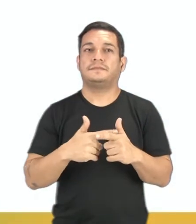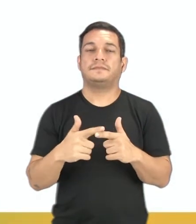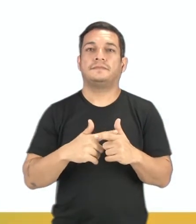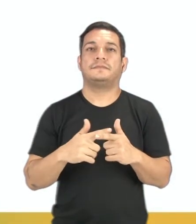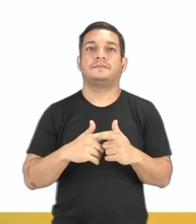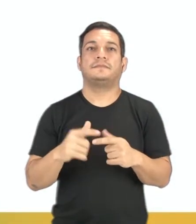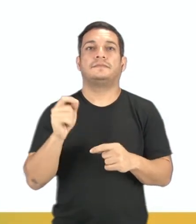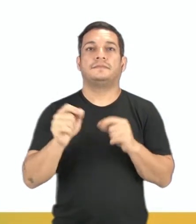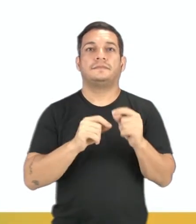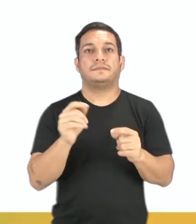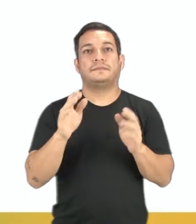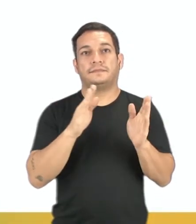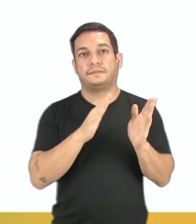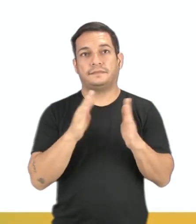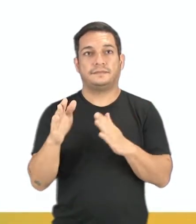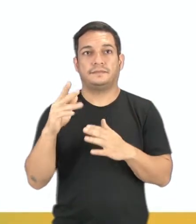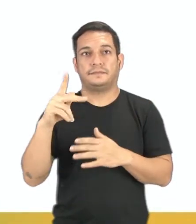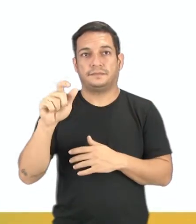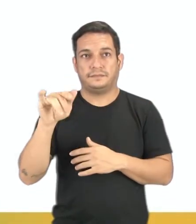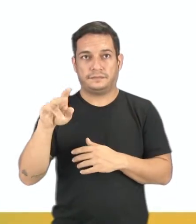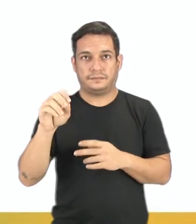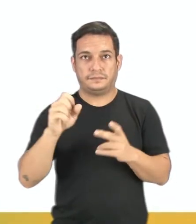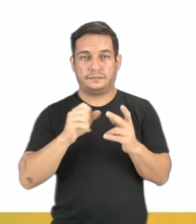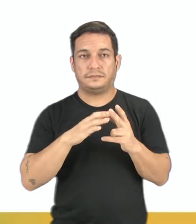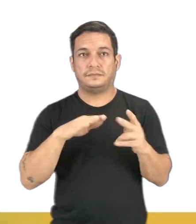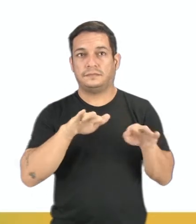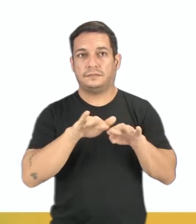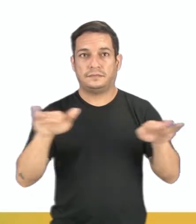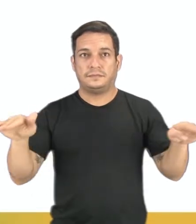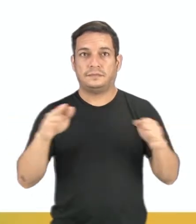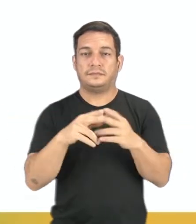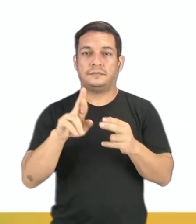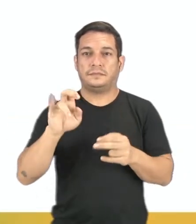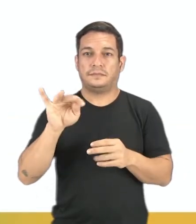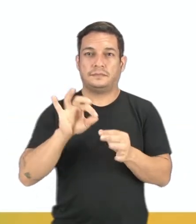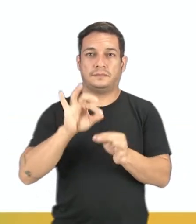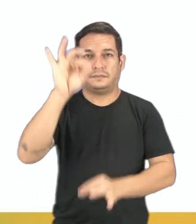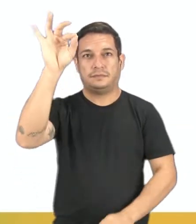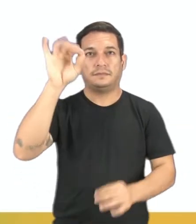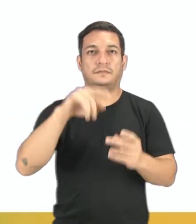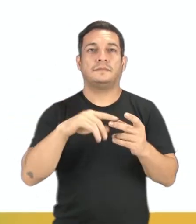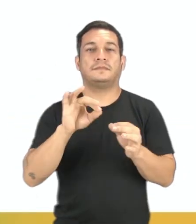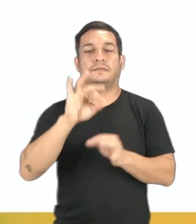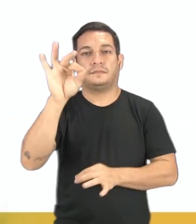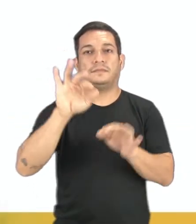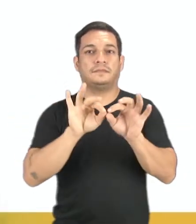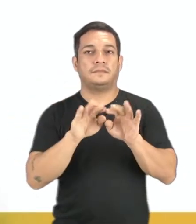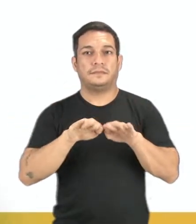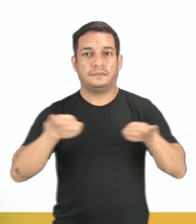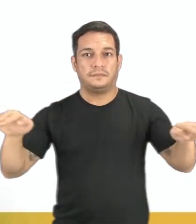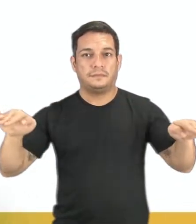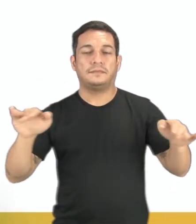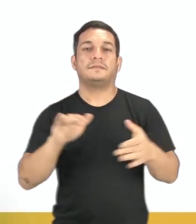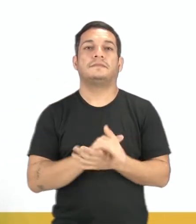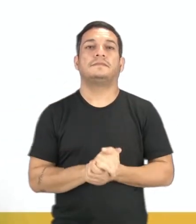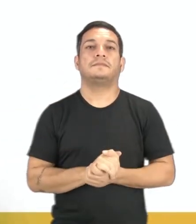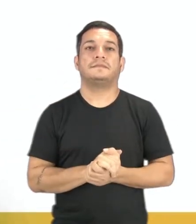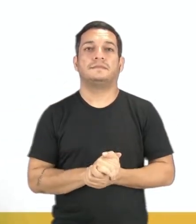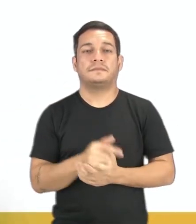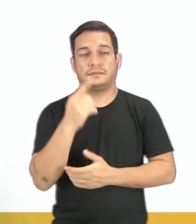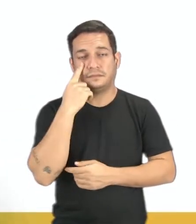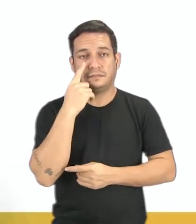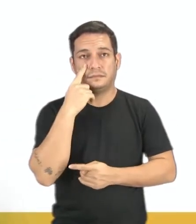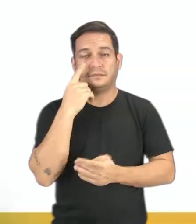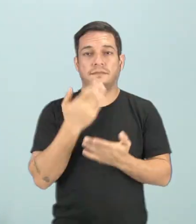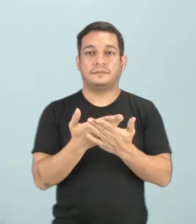da posição relativa entre planos, entre retas e entre retas e planos. Então, olha